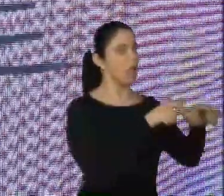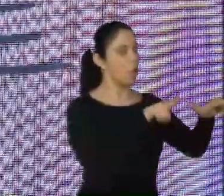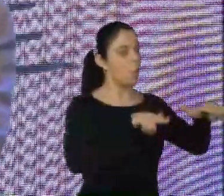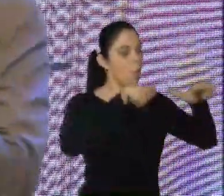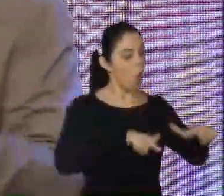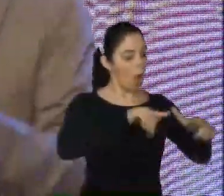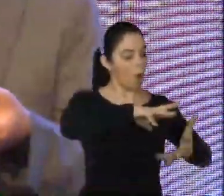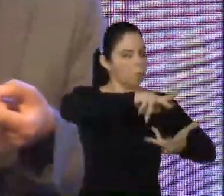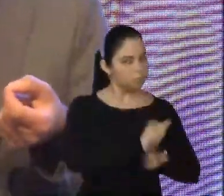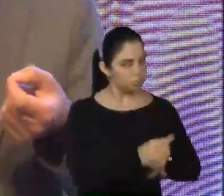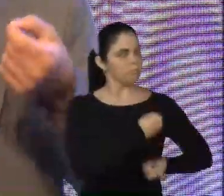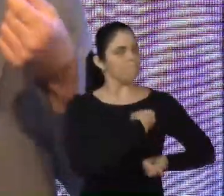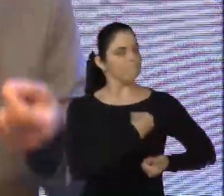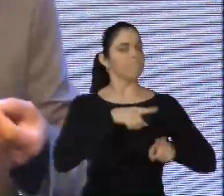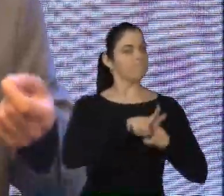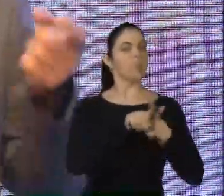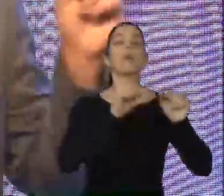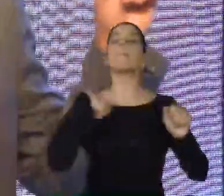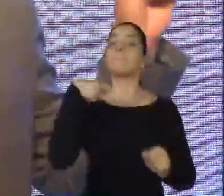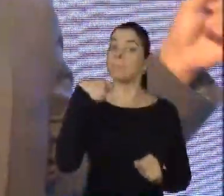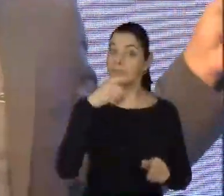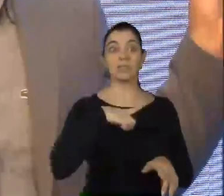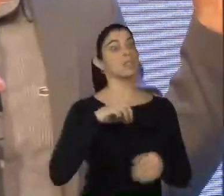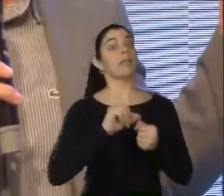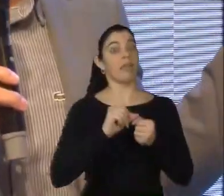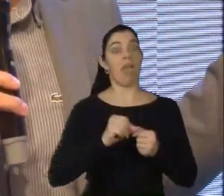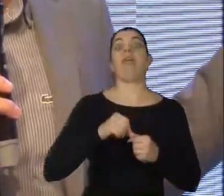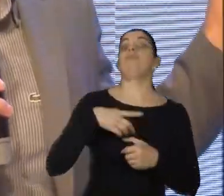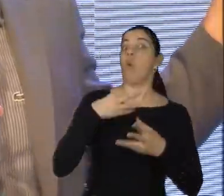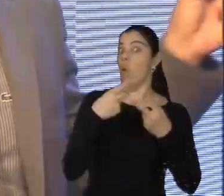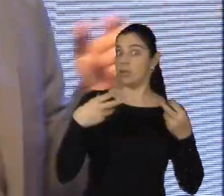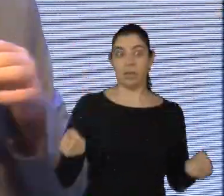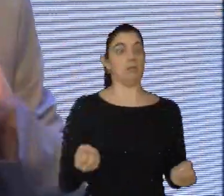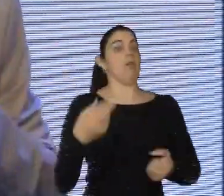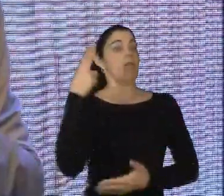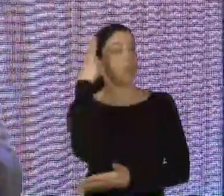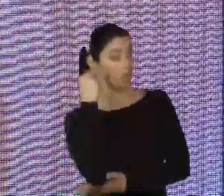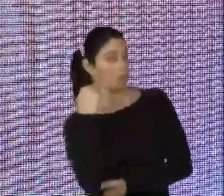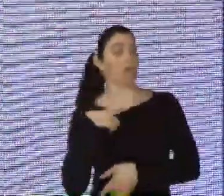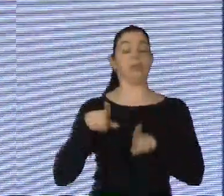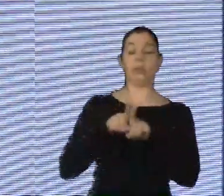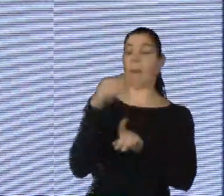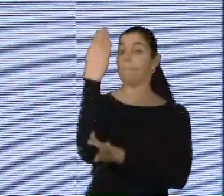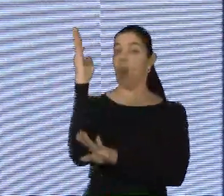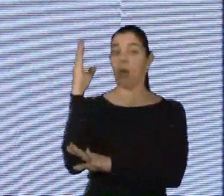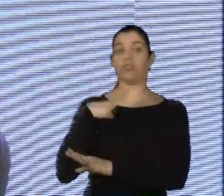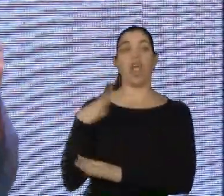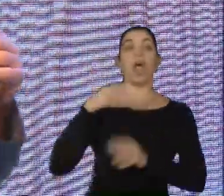nossa experiência é material, e é através disso que a gente tem recursos naturais e biológicos para o nosso próprio